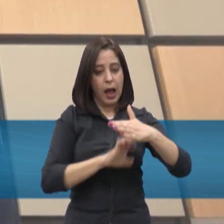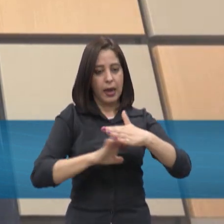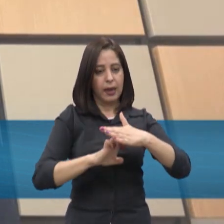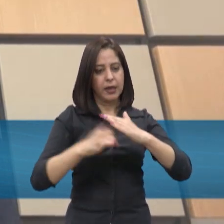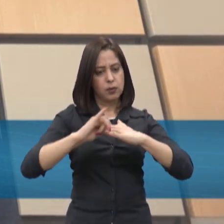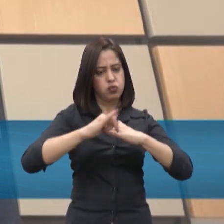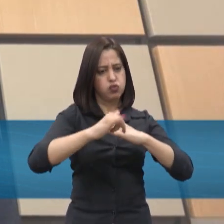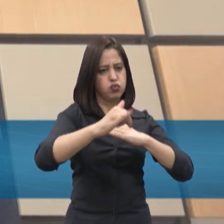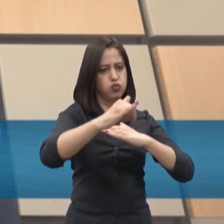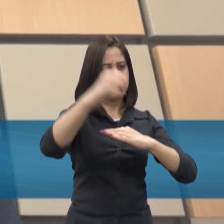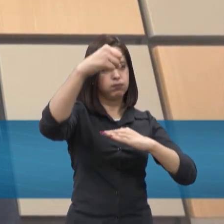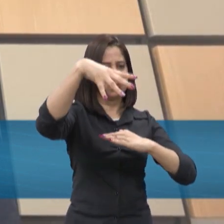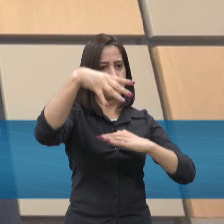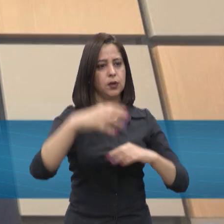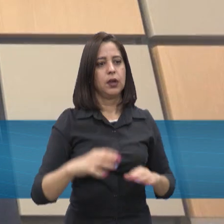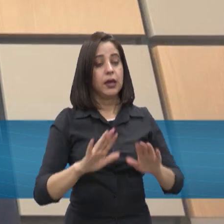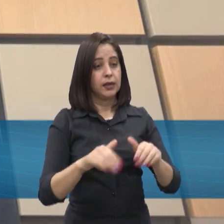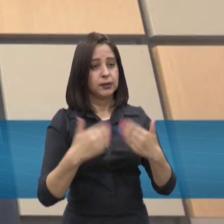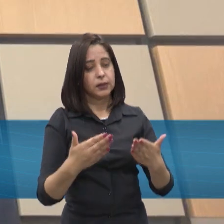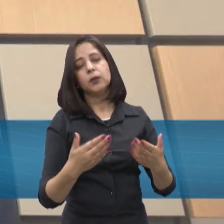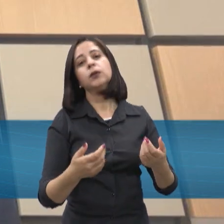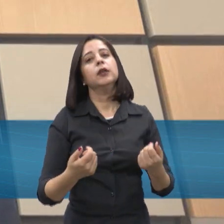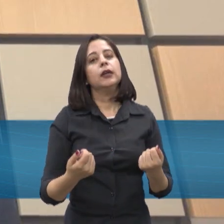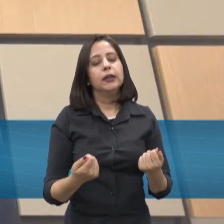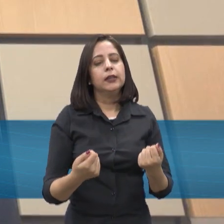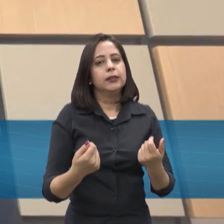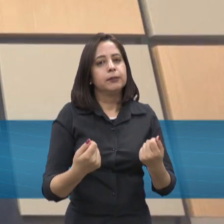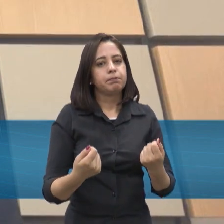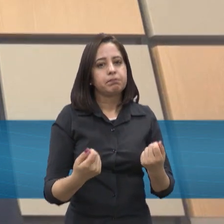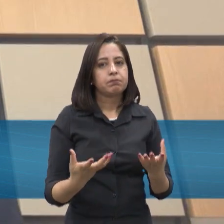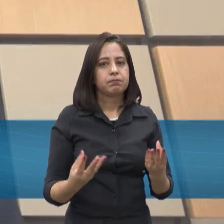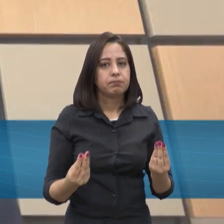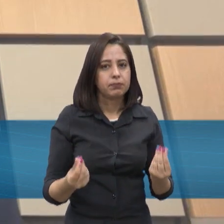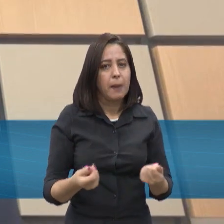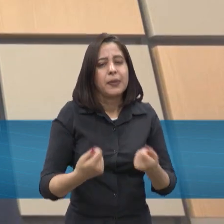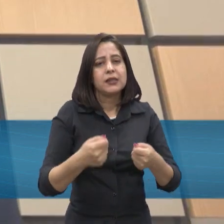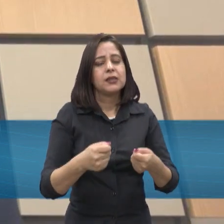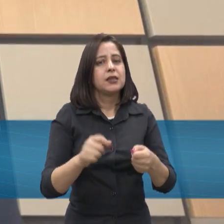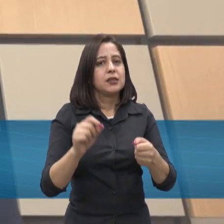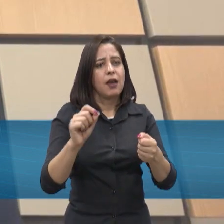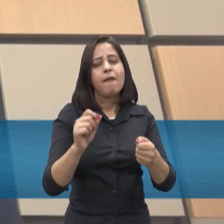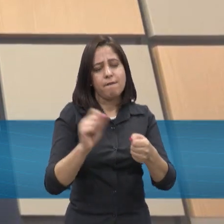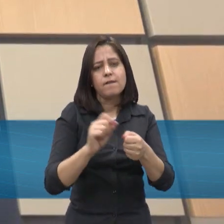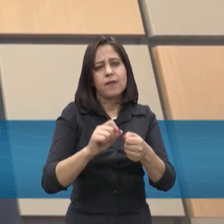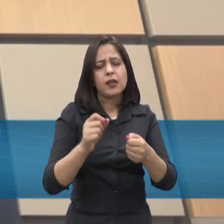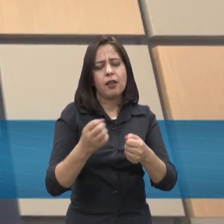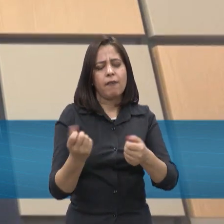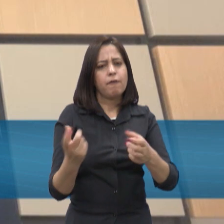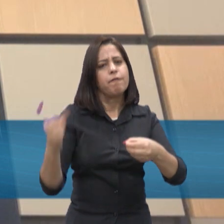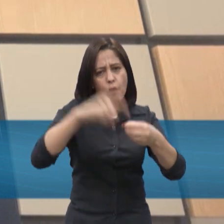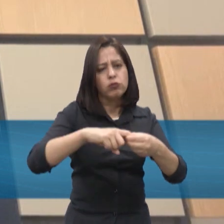possa, de uma maneira automática, né, fazer o restabelecimento de energia quando ela falta,